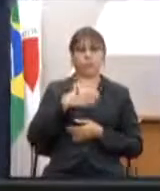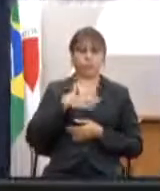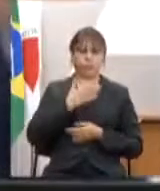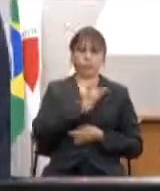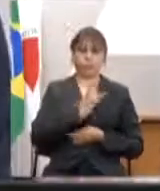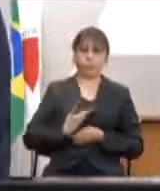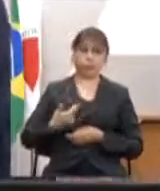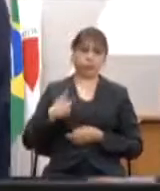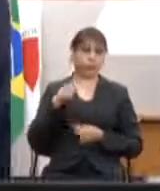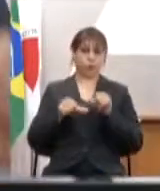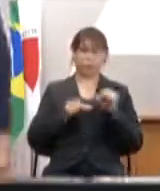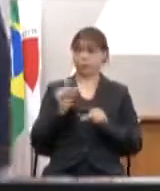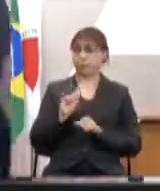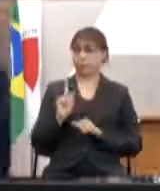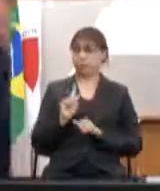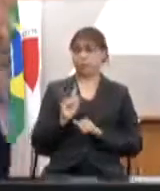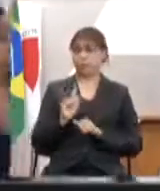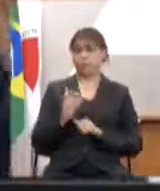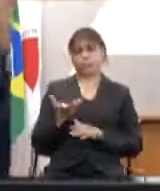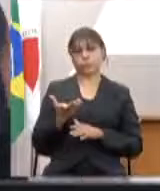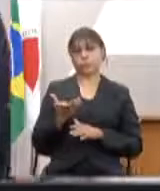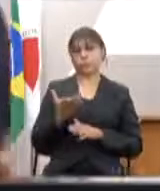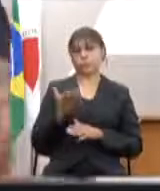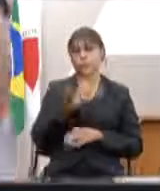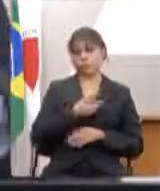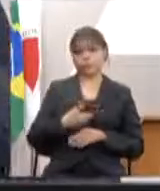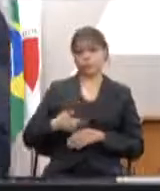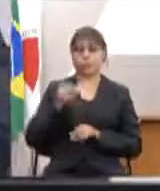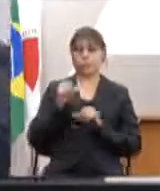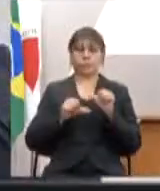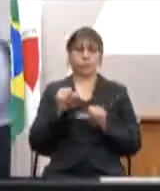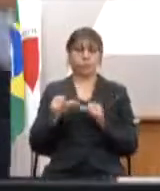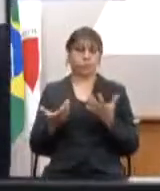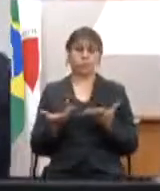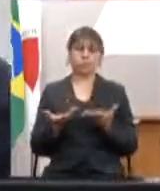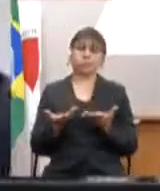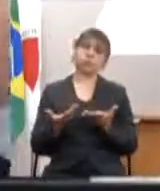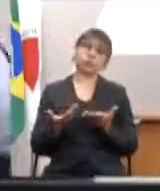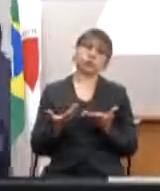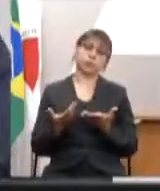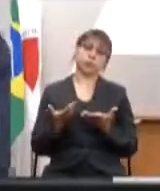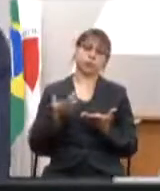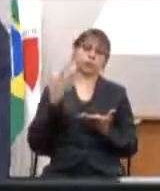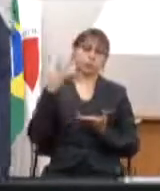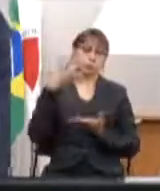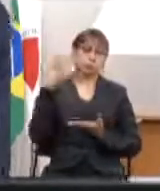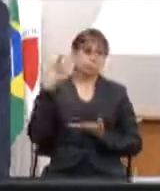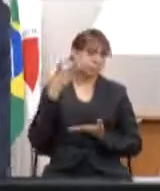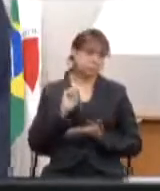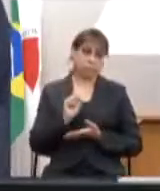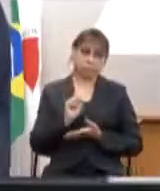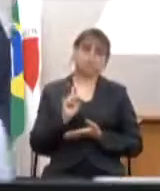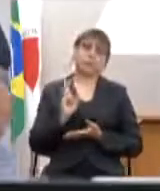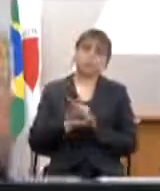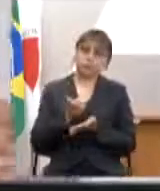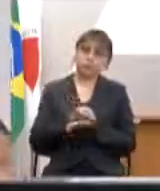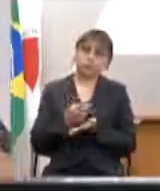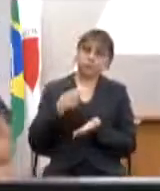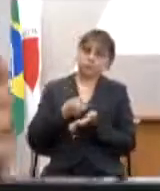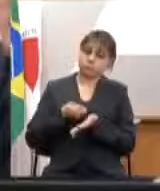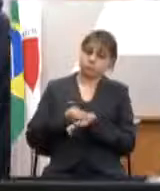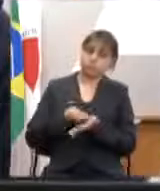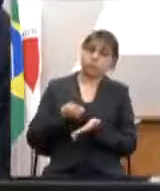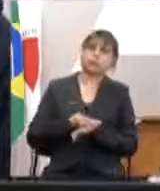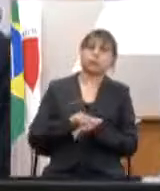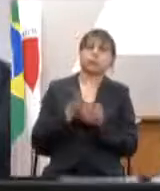eu não mudo de governo e mudo de discurso eu continuo com o mesmo discurso e cobrando desde quando presidi essa comissão